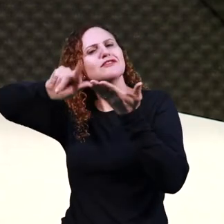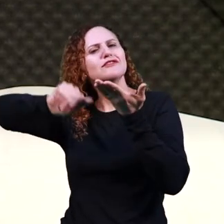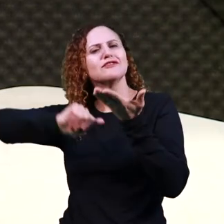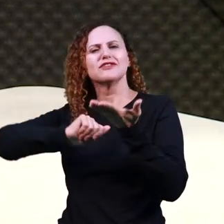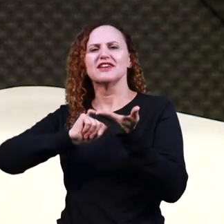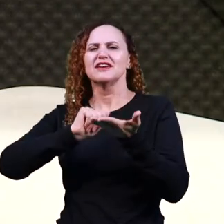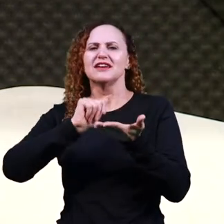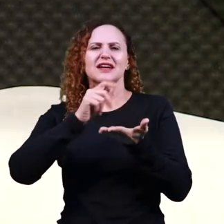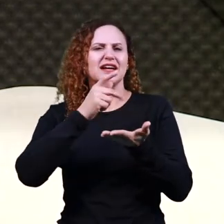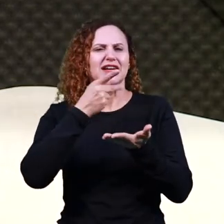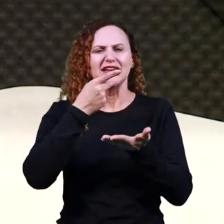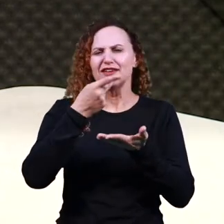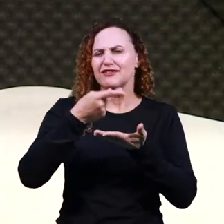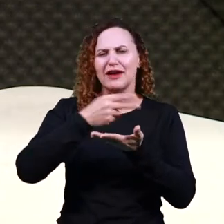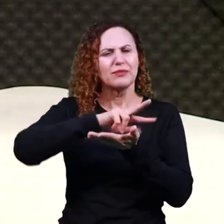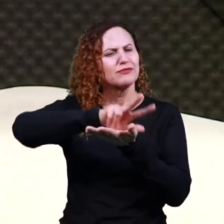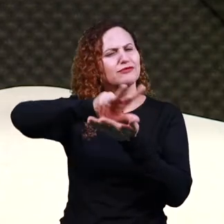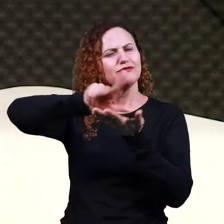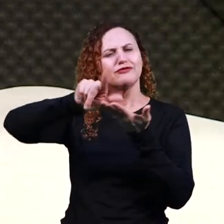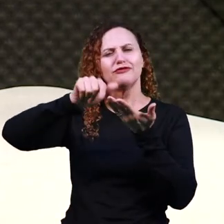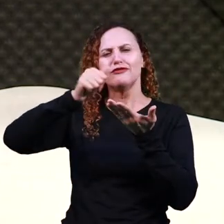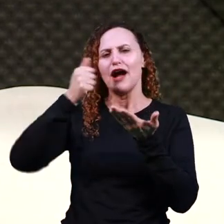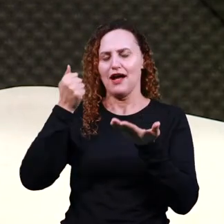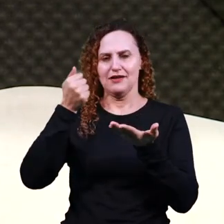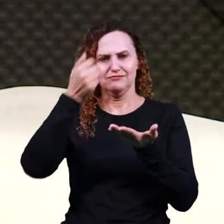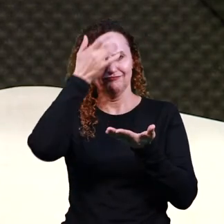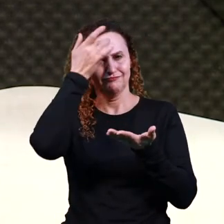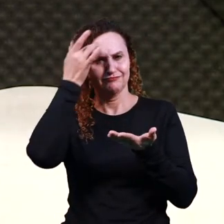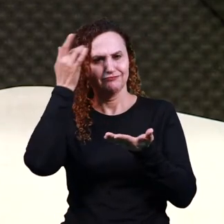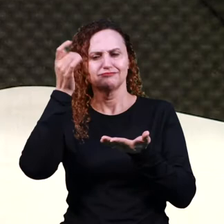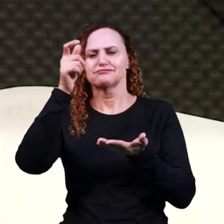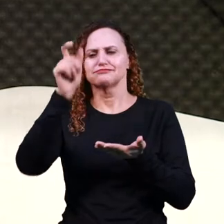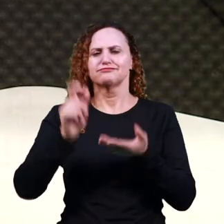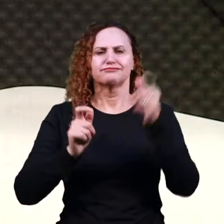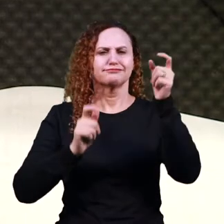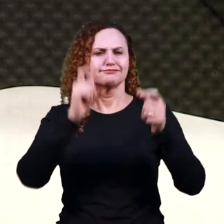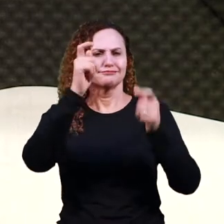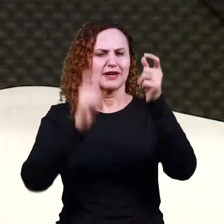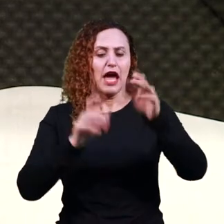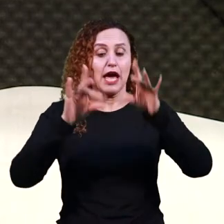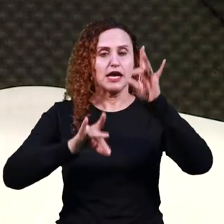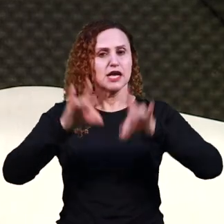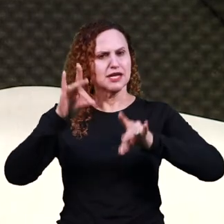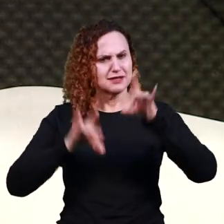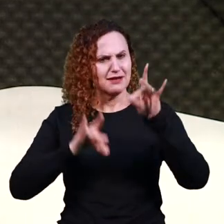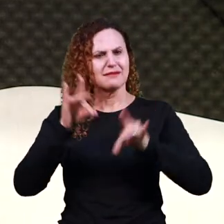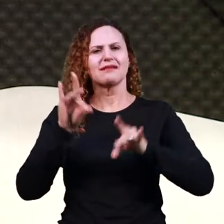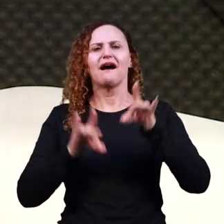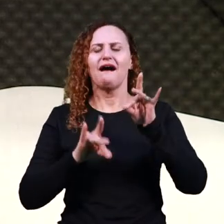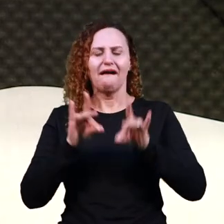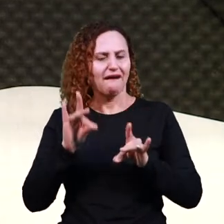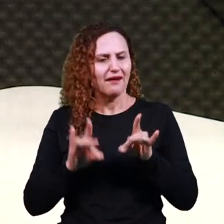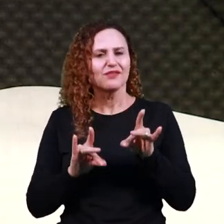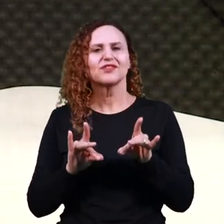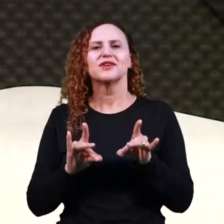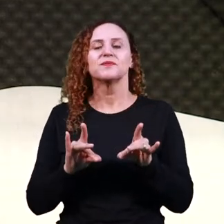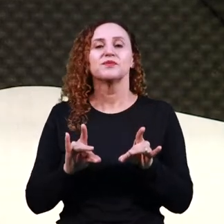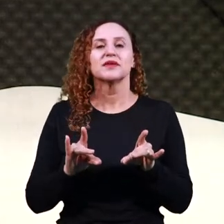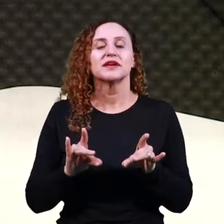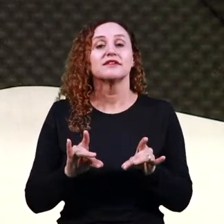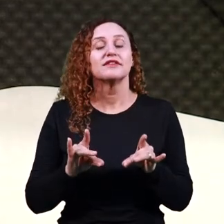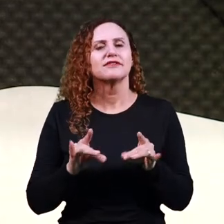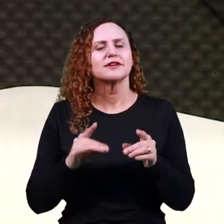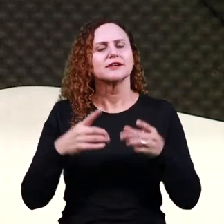feiticeiros, alcoviteiras, agiotas. E aí esse teatro dele vai se tornar